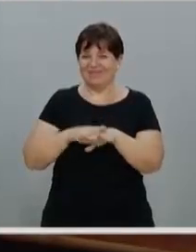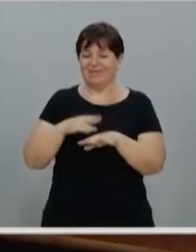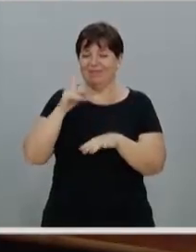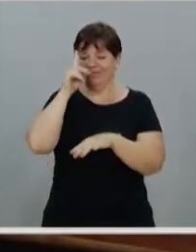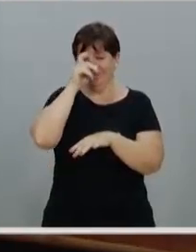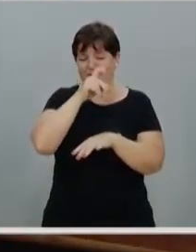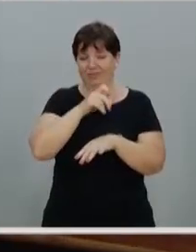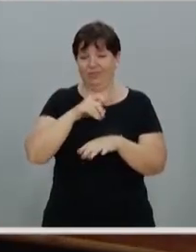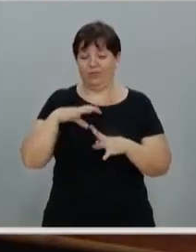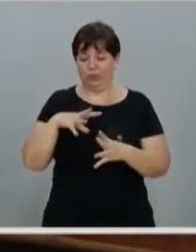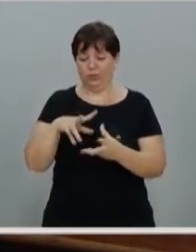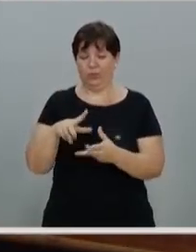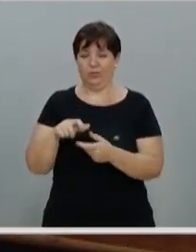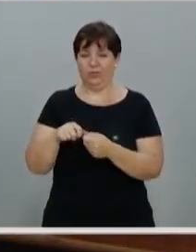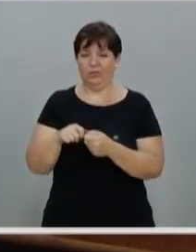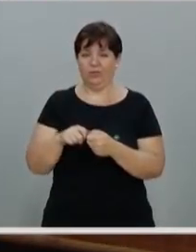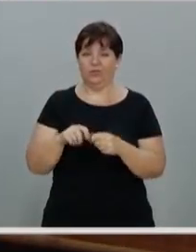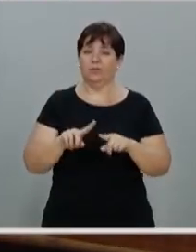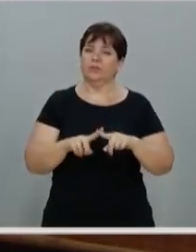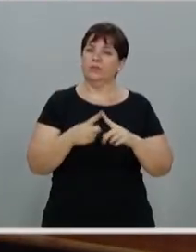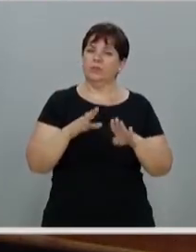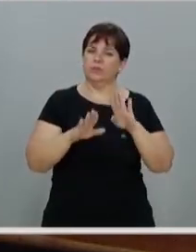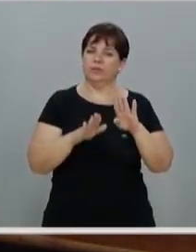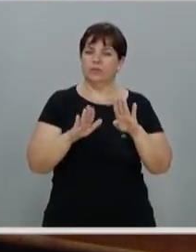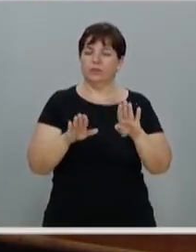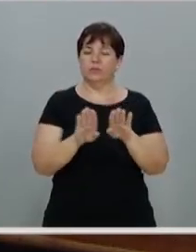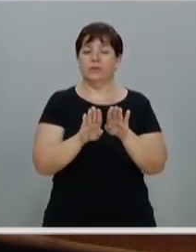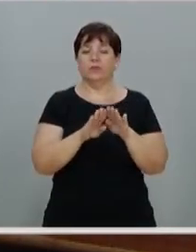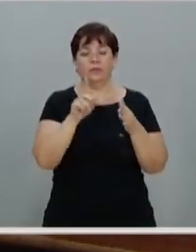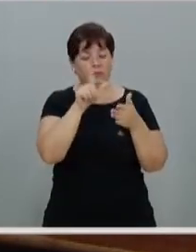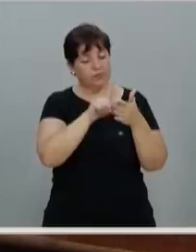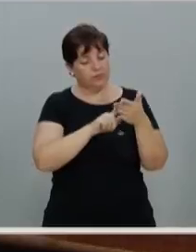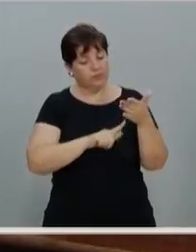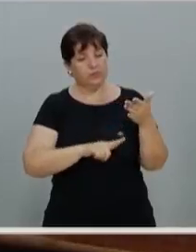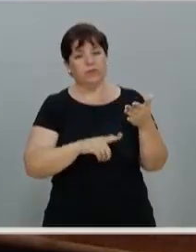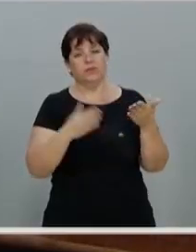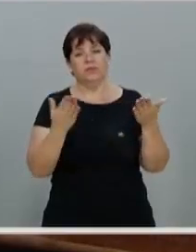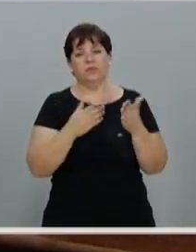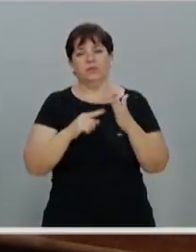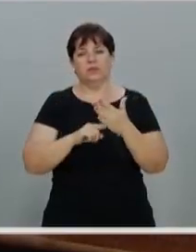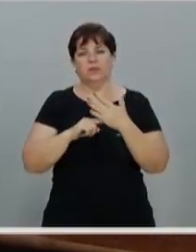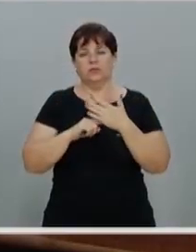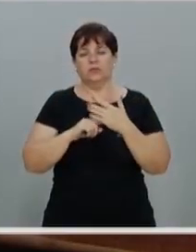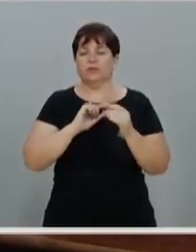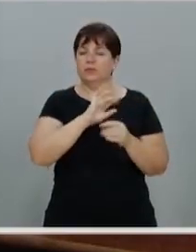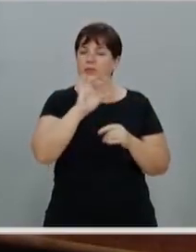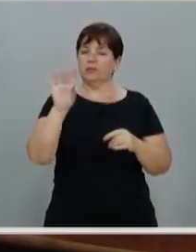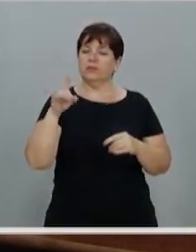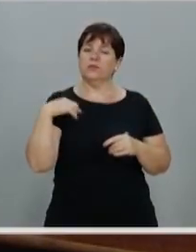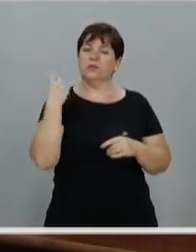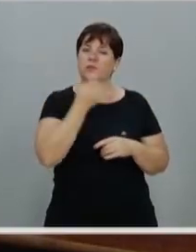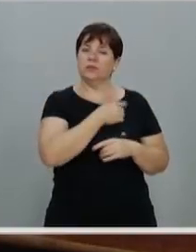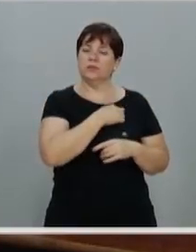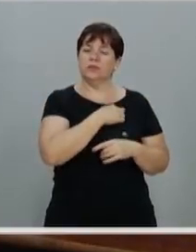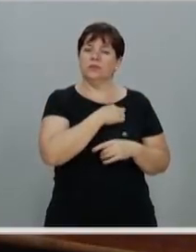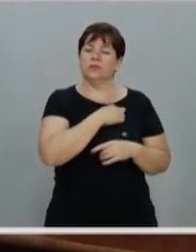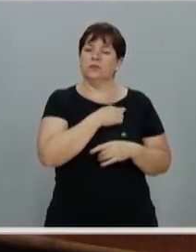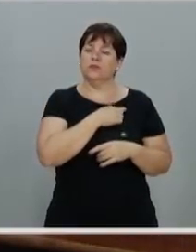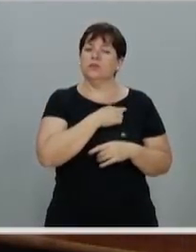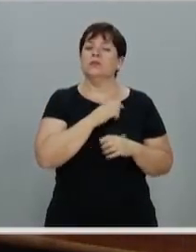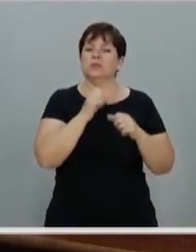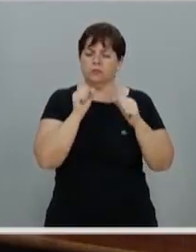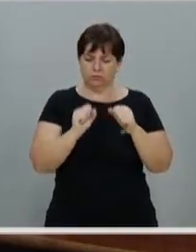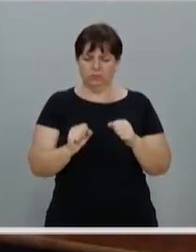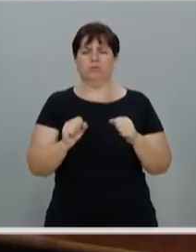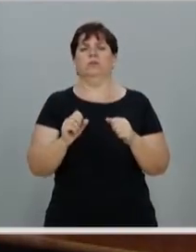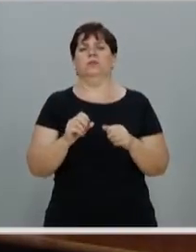Mas, às vezes, também, como a liturgia de hoje nos aponta, cada um de nós, de alguma forma, podemos também viver as